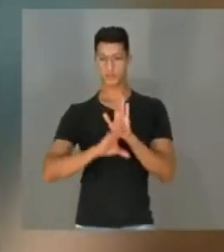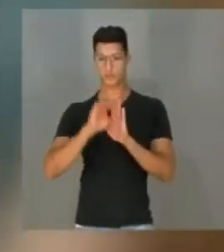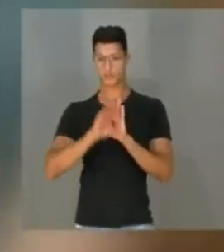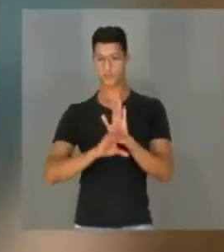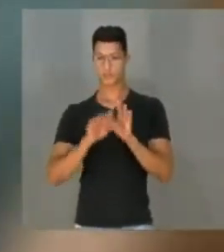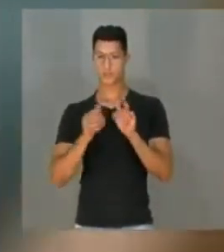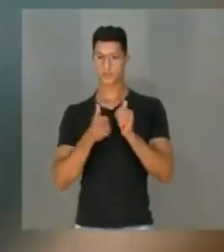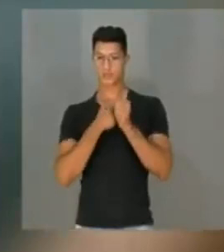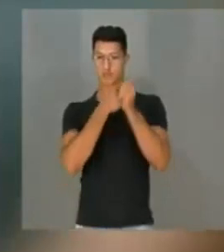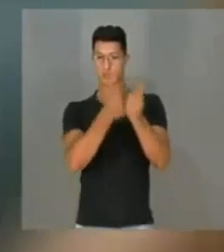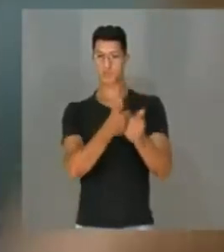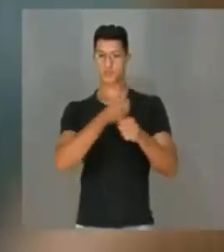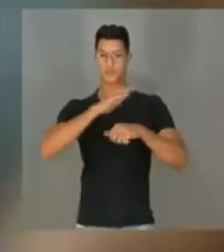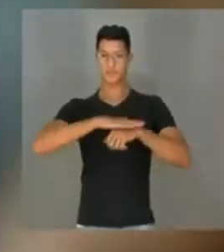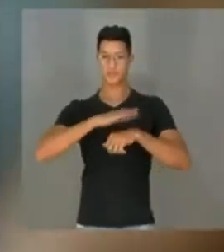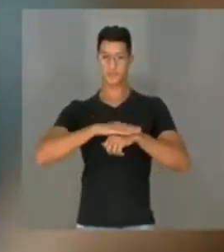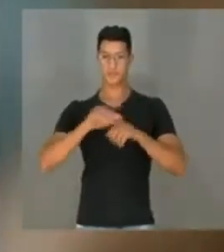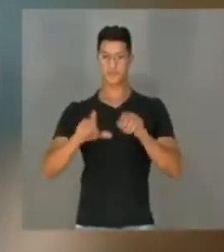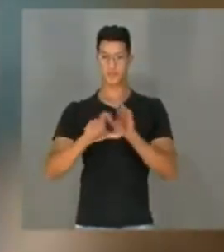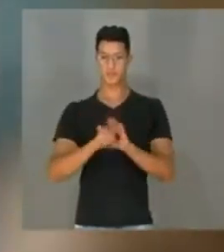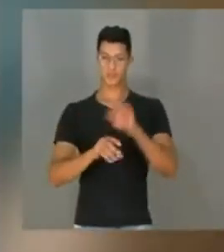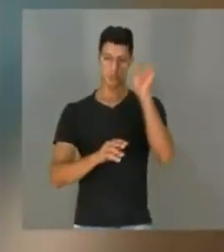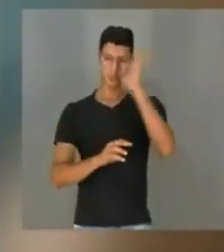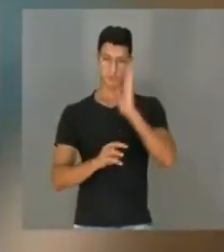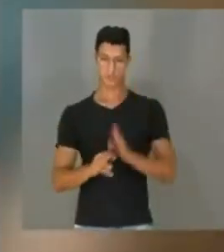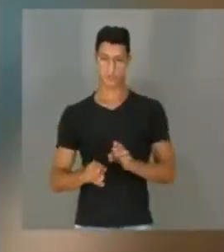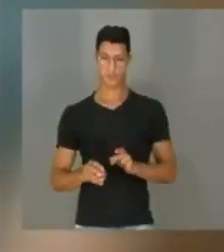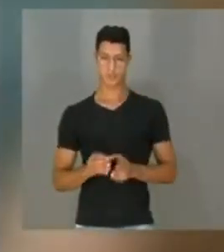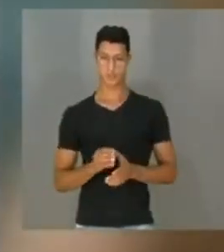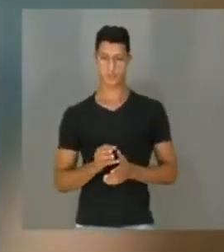de conduta estabelecidos pelas leis nacionais.